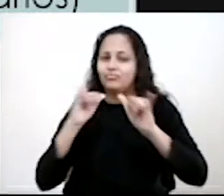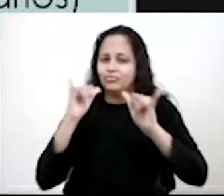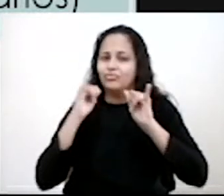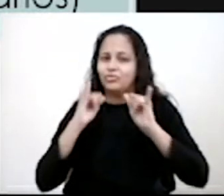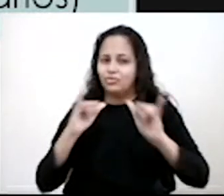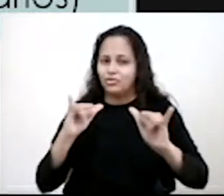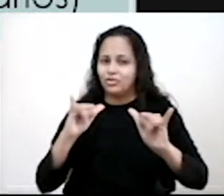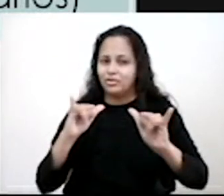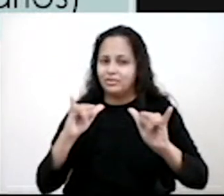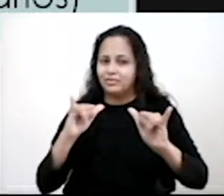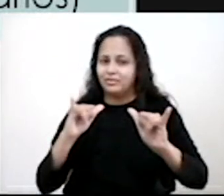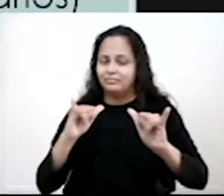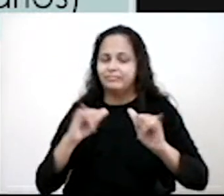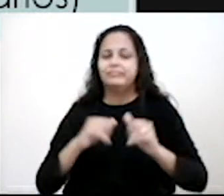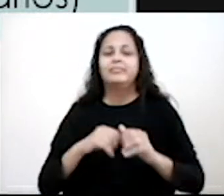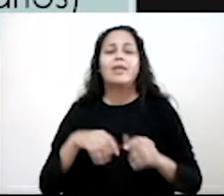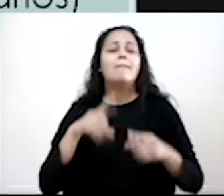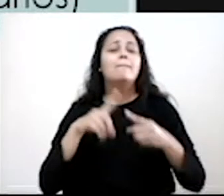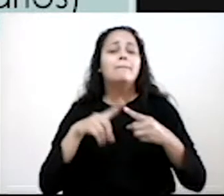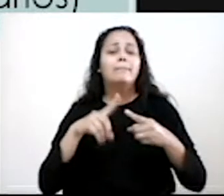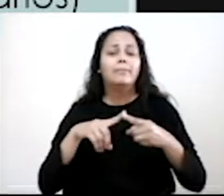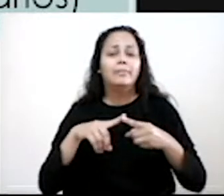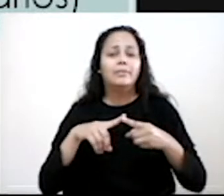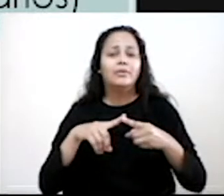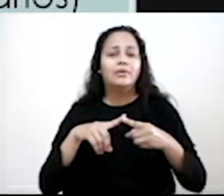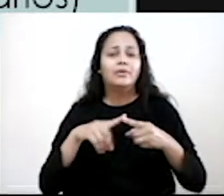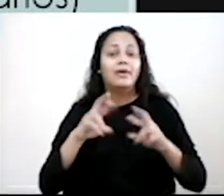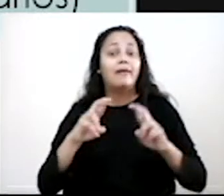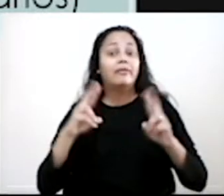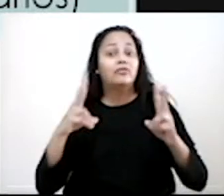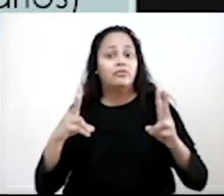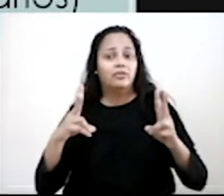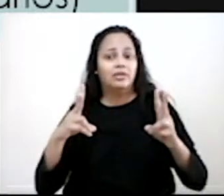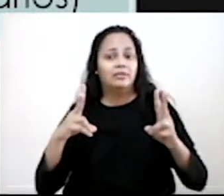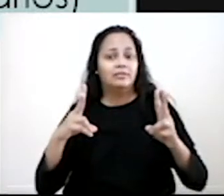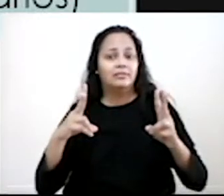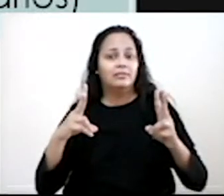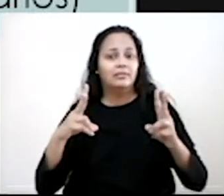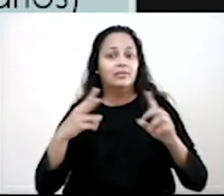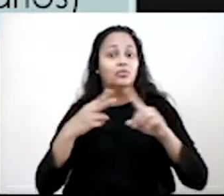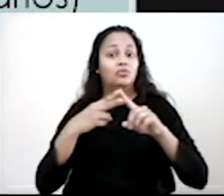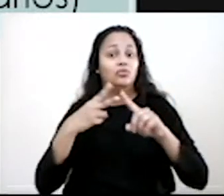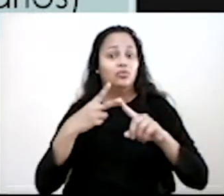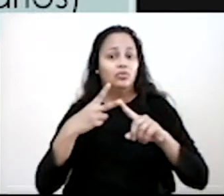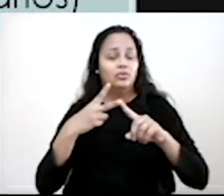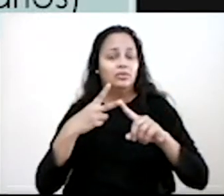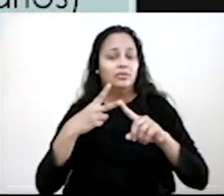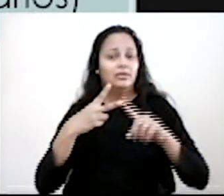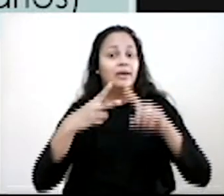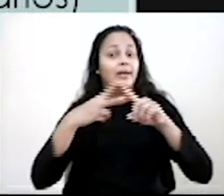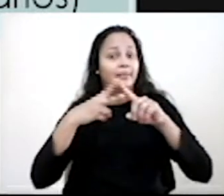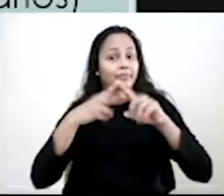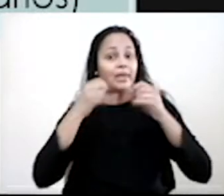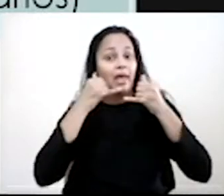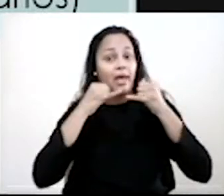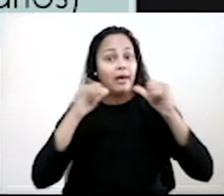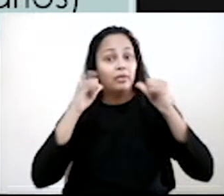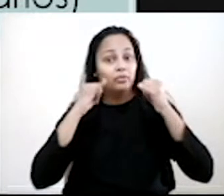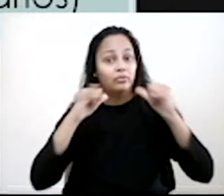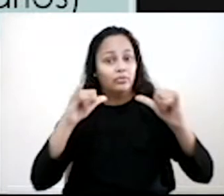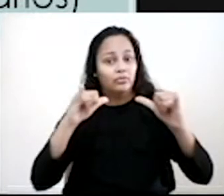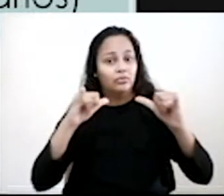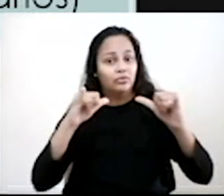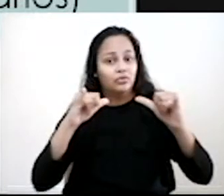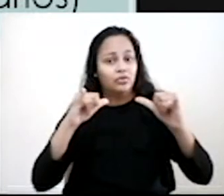quantidade muito maior de notícias, tá? Por quê? Qual a diferença? Vamos diferenciar os dois? Vamos lá, olha. A